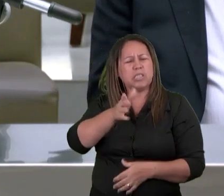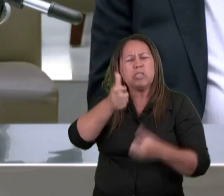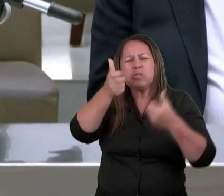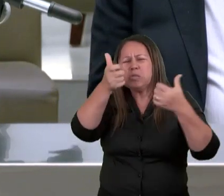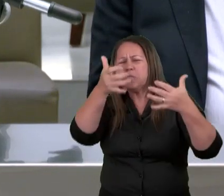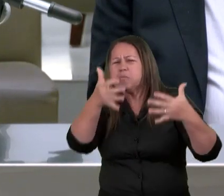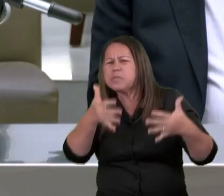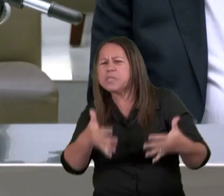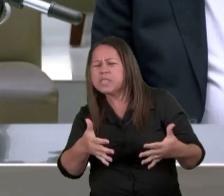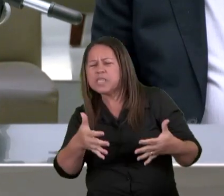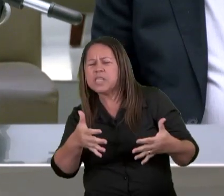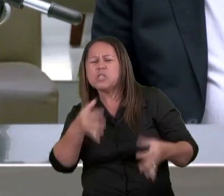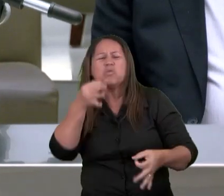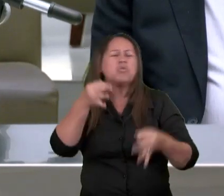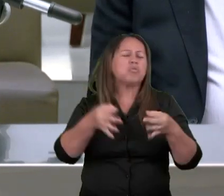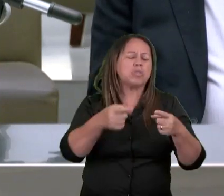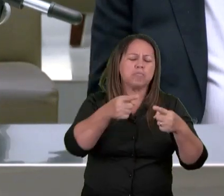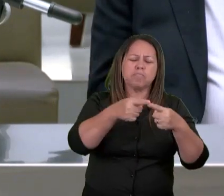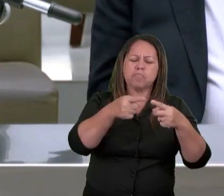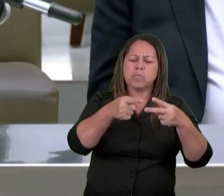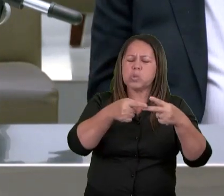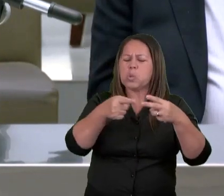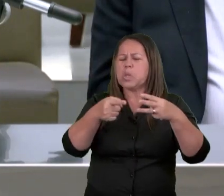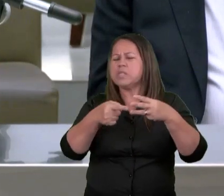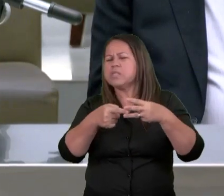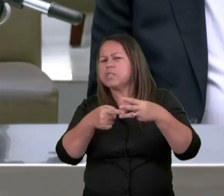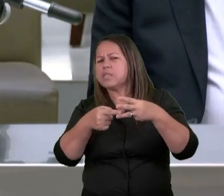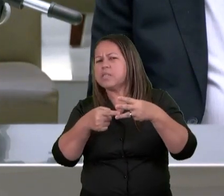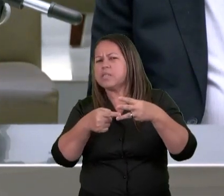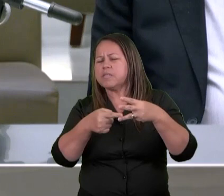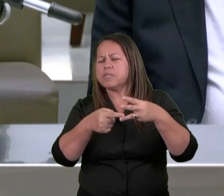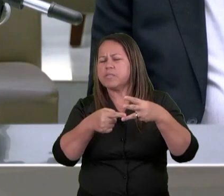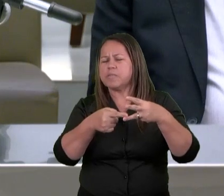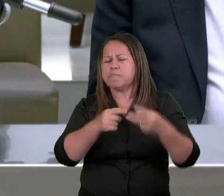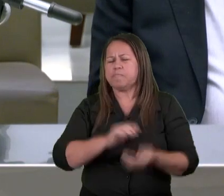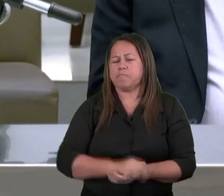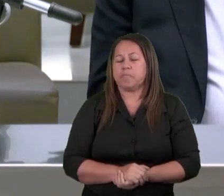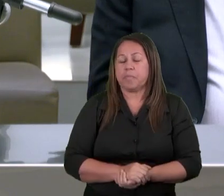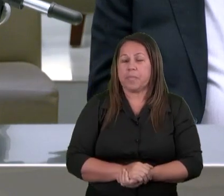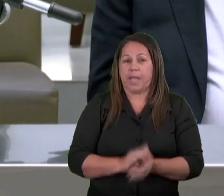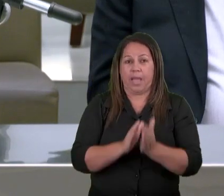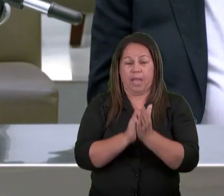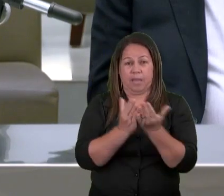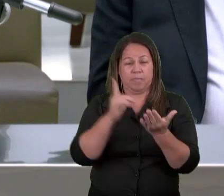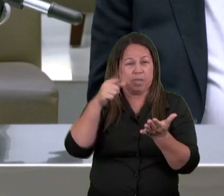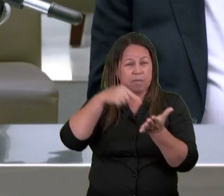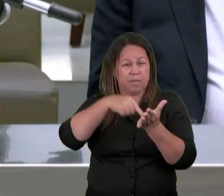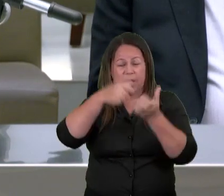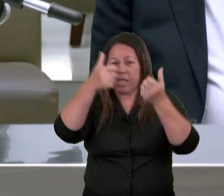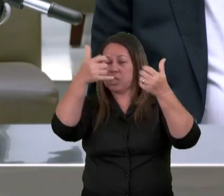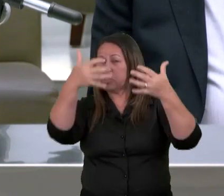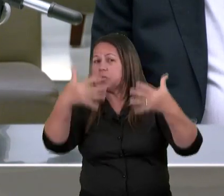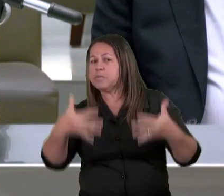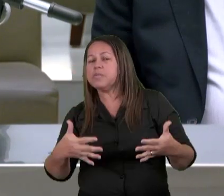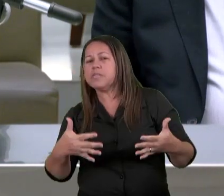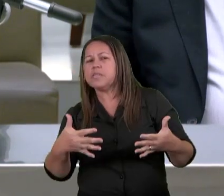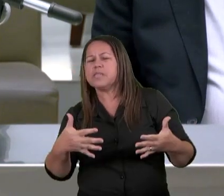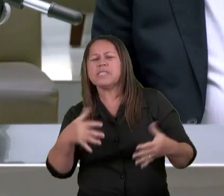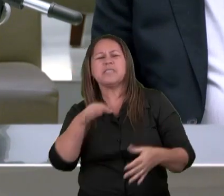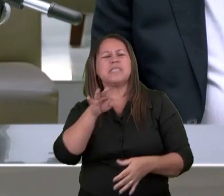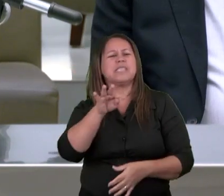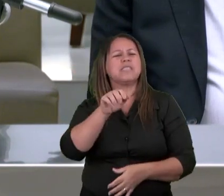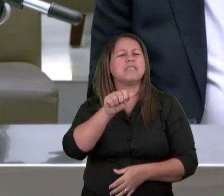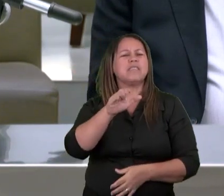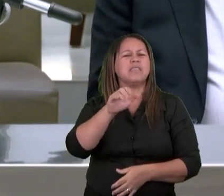Bíblia de três formas Neste livro em apreço A Bíblia fala das taças,